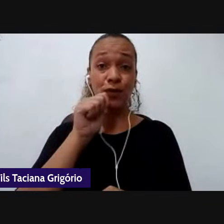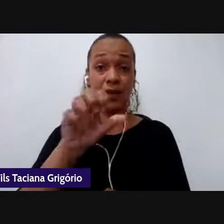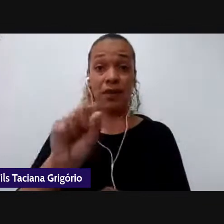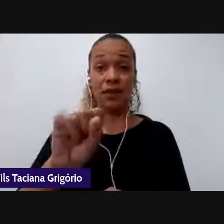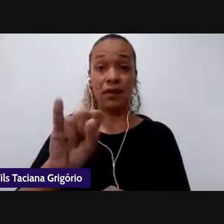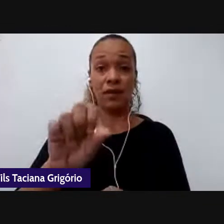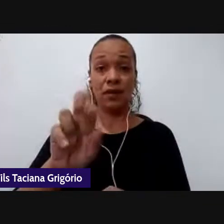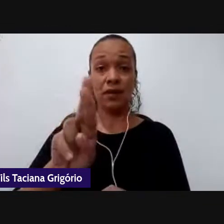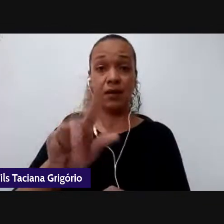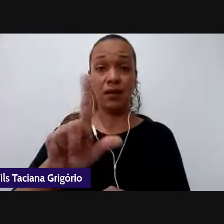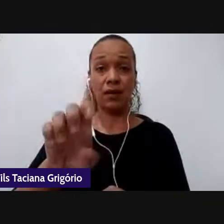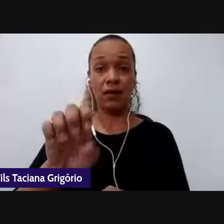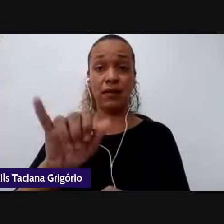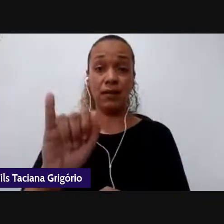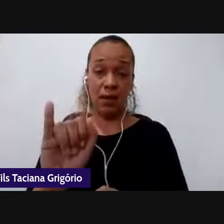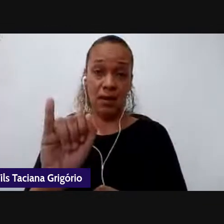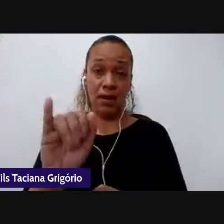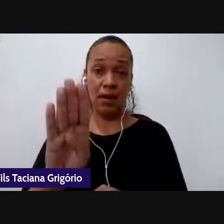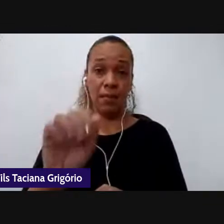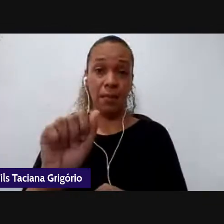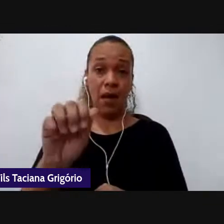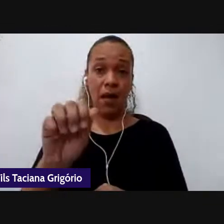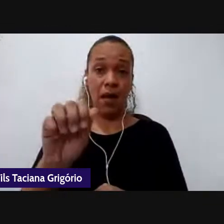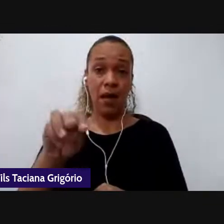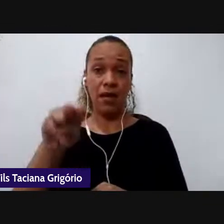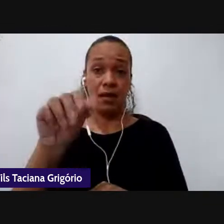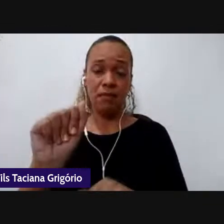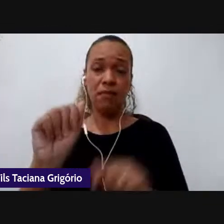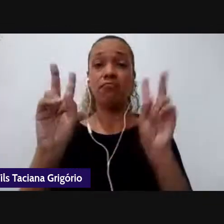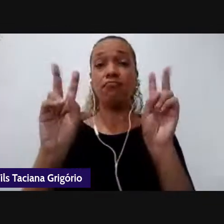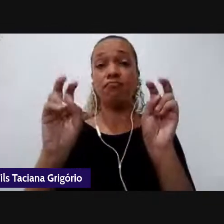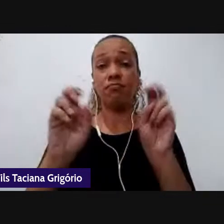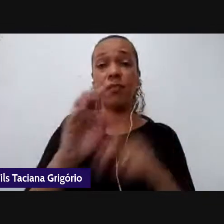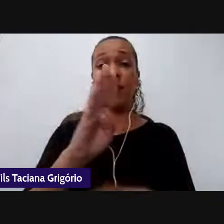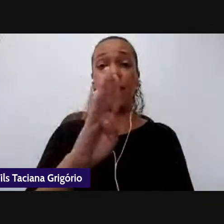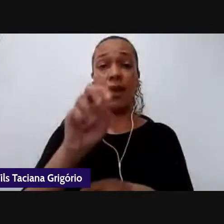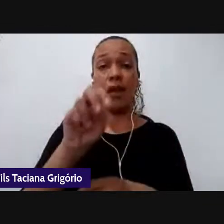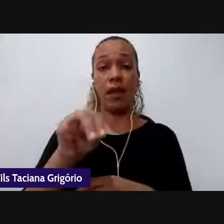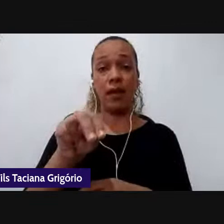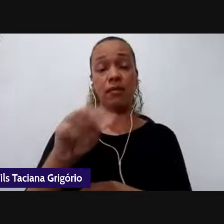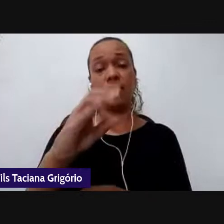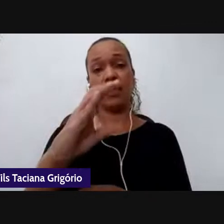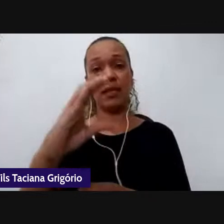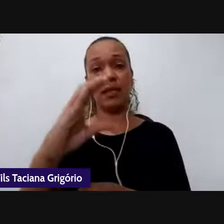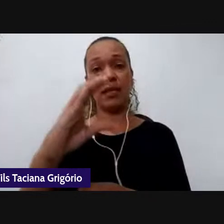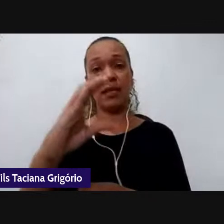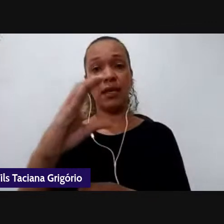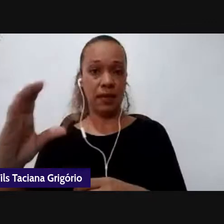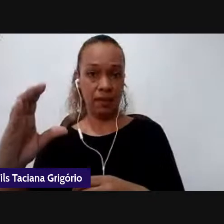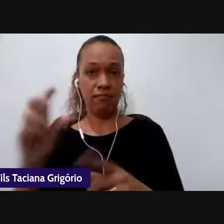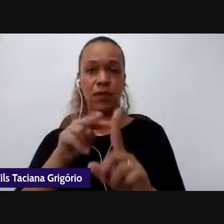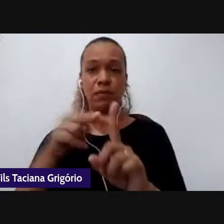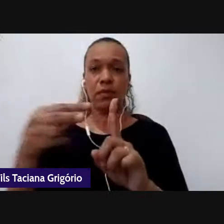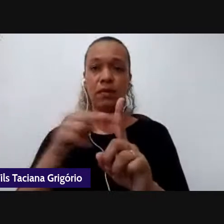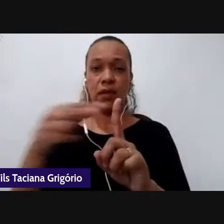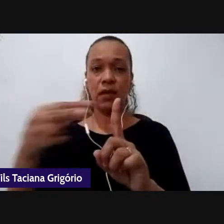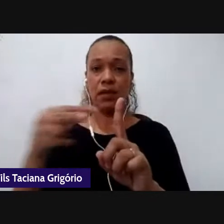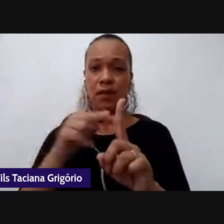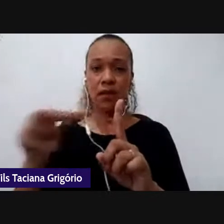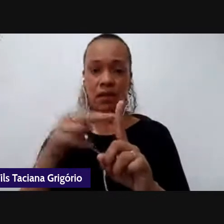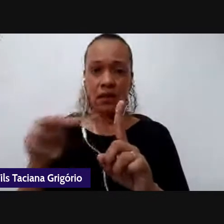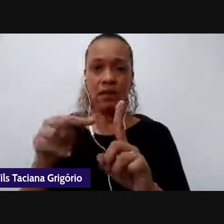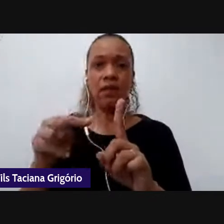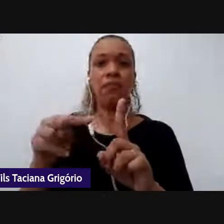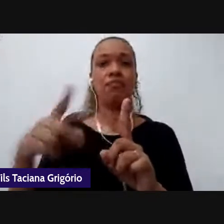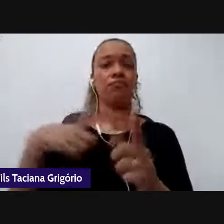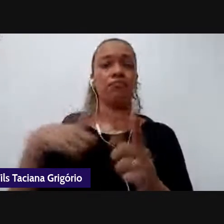para falar um pouco sobre a BNCC numa perspectiva de multiletramento. Eu quero, antes de passar a